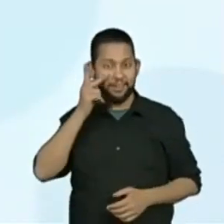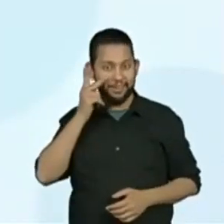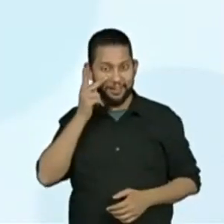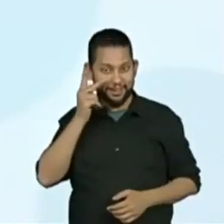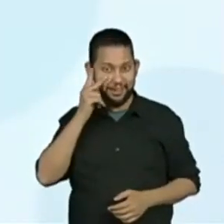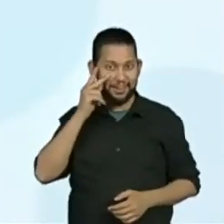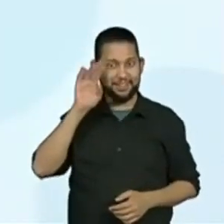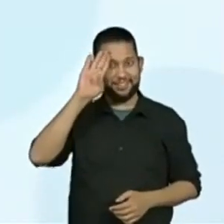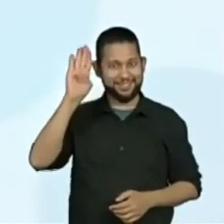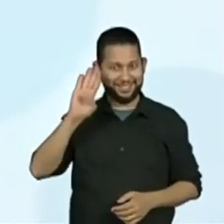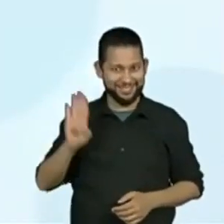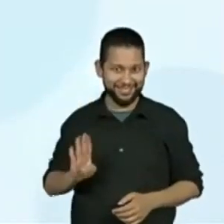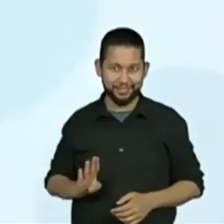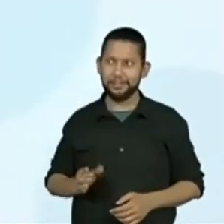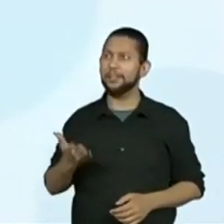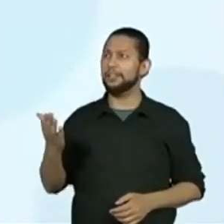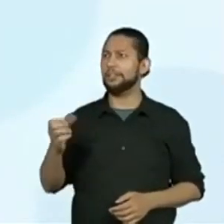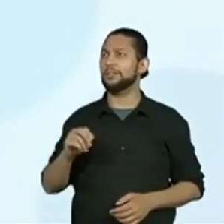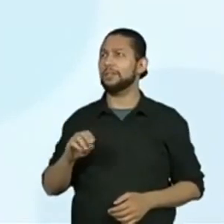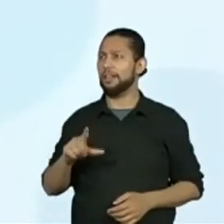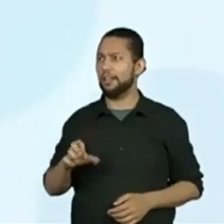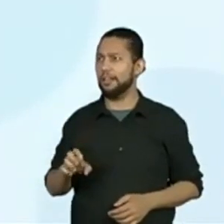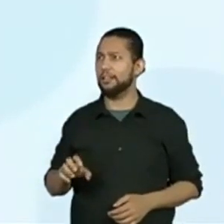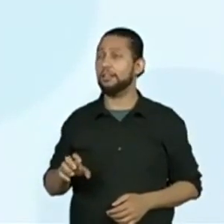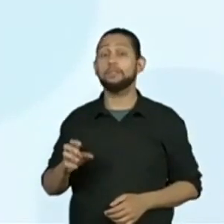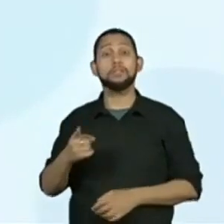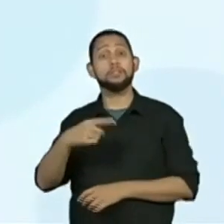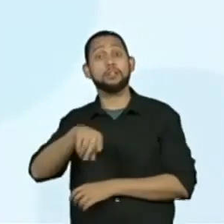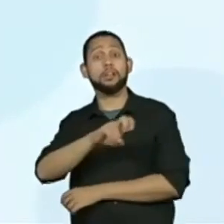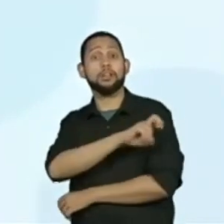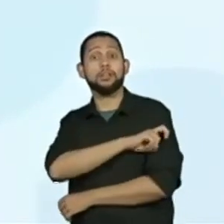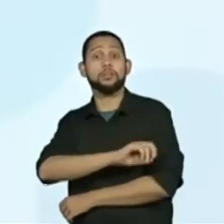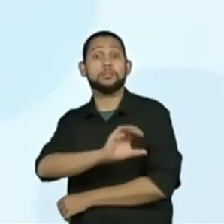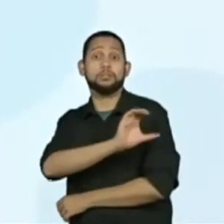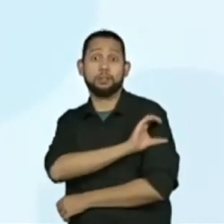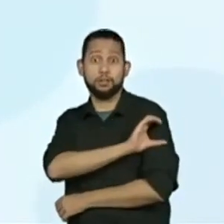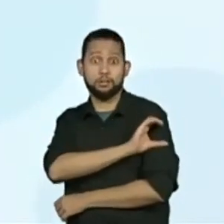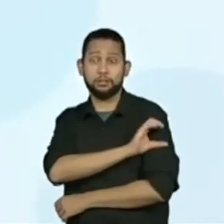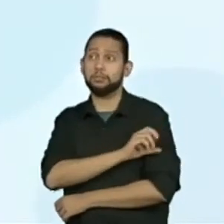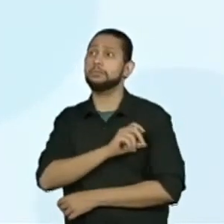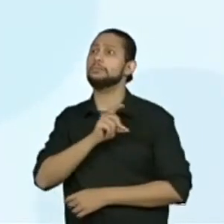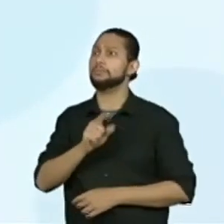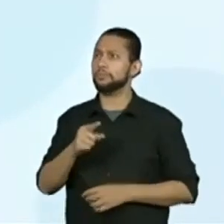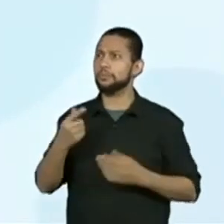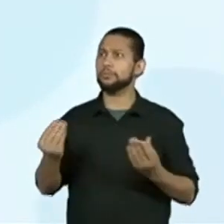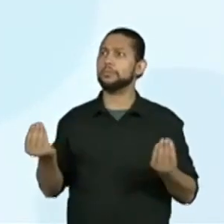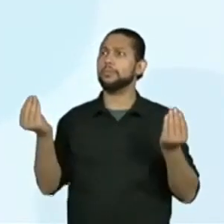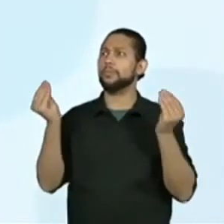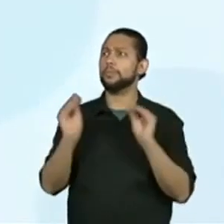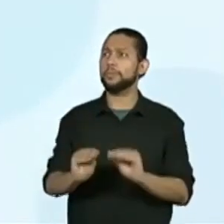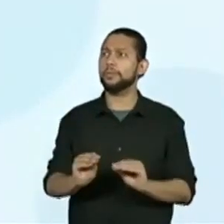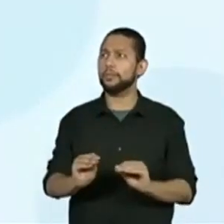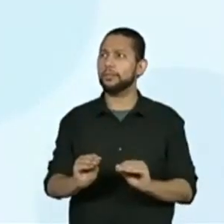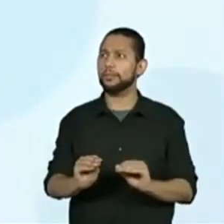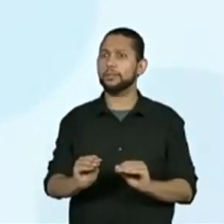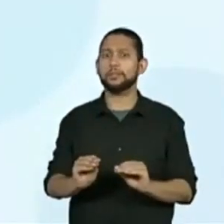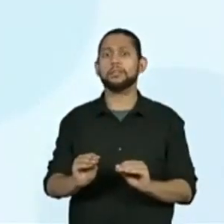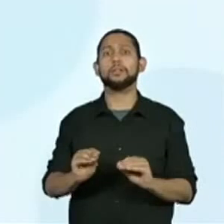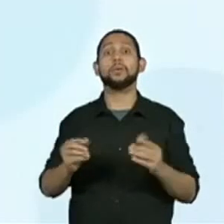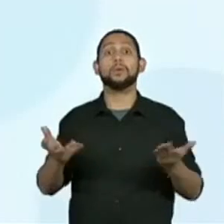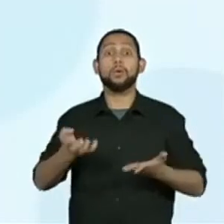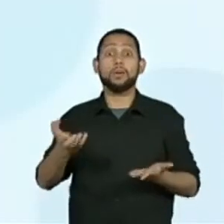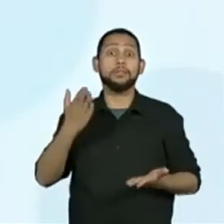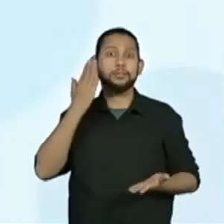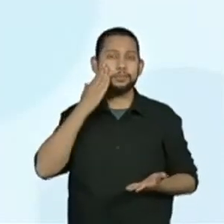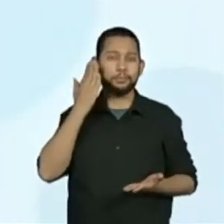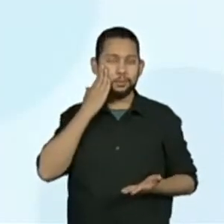Kelly, Suelen, Plana Cristina, Quinto Ano C. Ó, o pessoal colocando. Agora eu